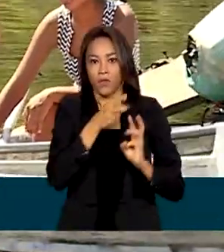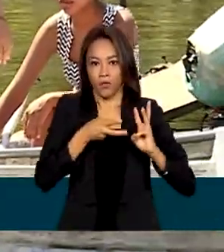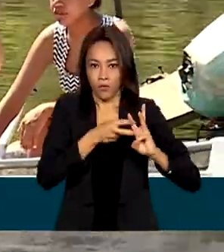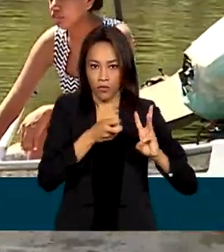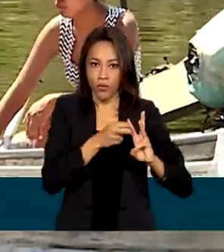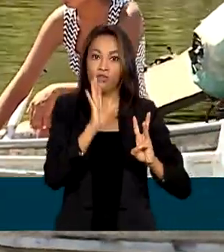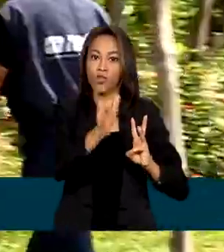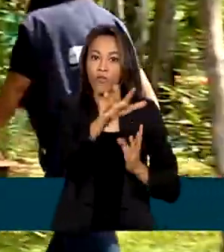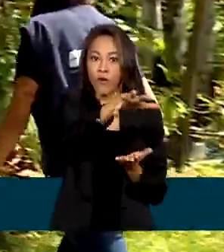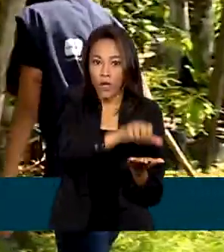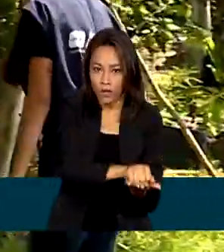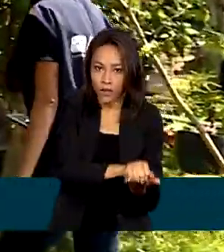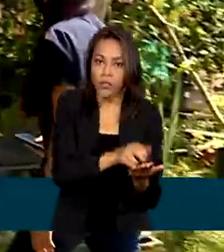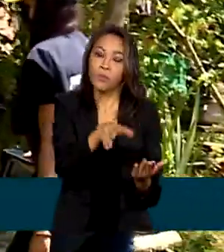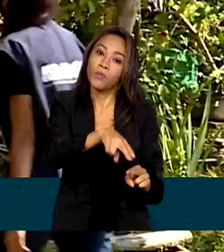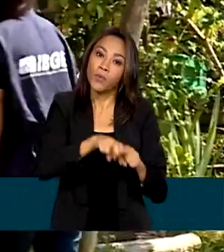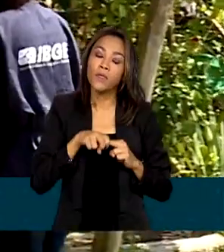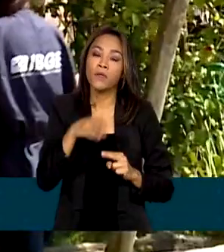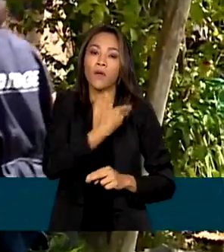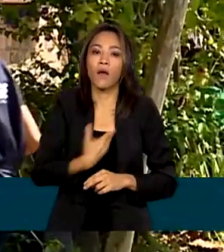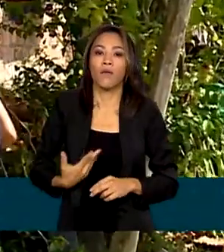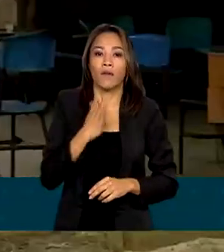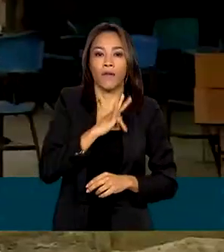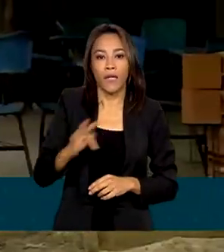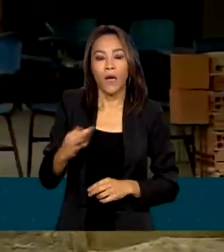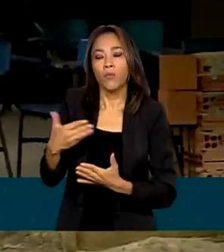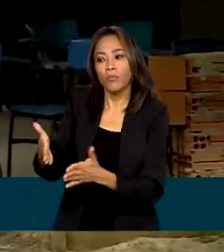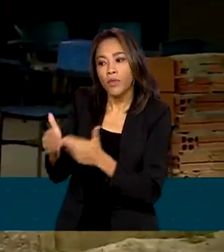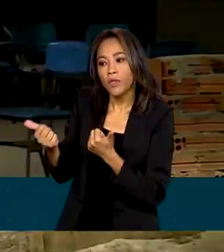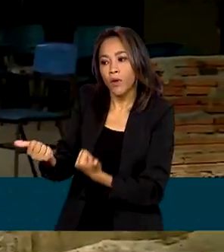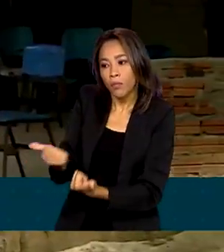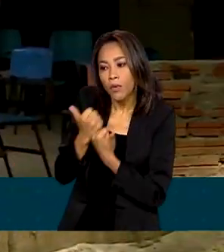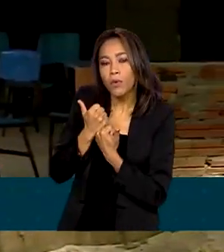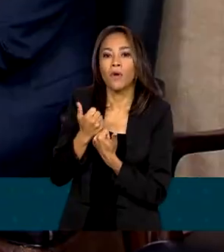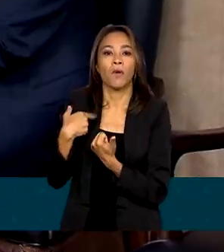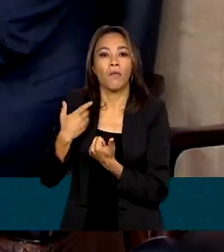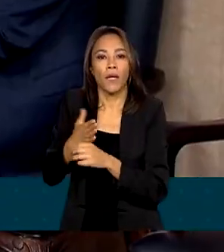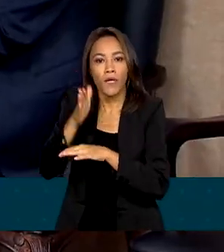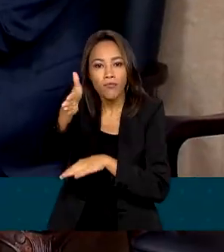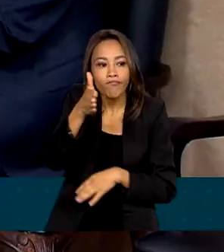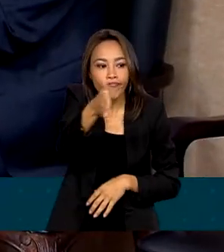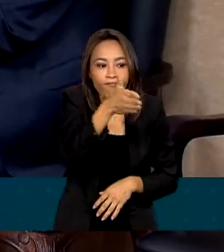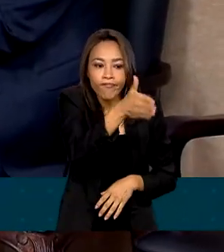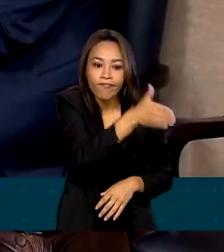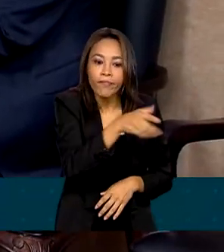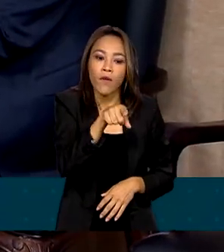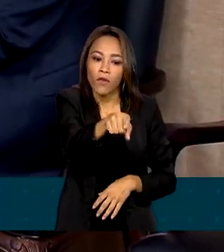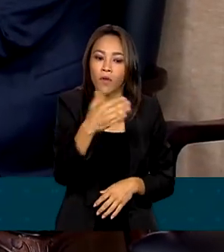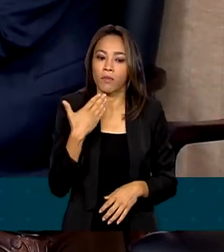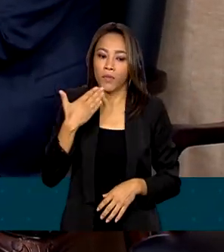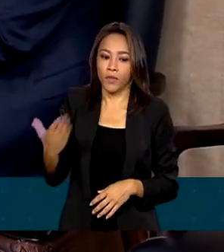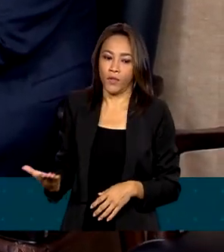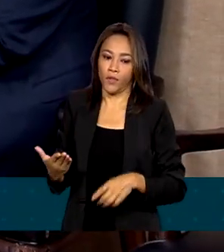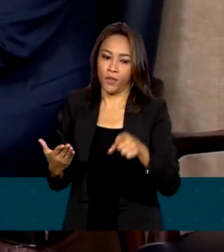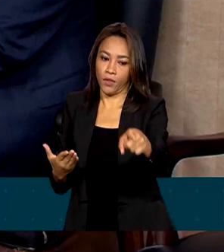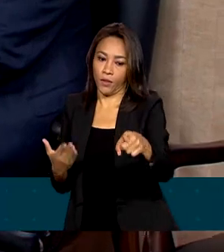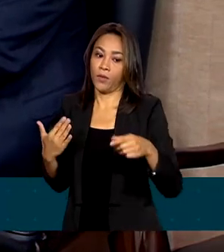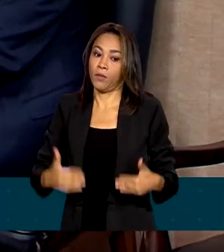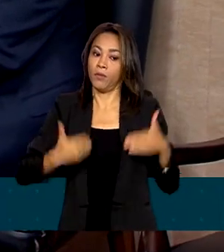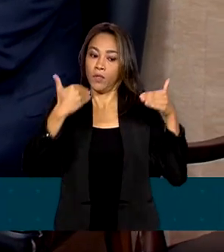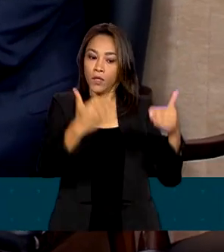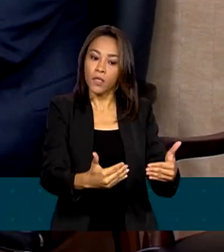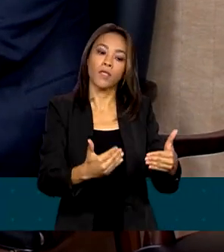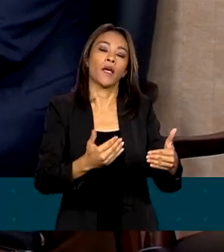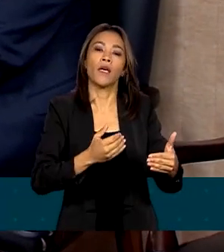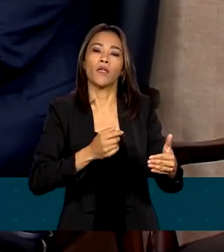federal decidiu fazer uma força-tarefa de recenseadores na terra indígena. O pedido foi feito pelo Ministério do Planejamento